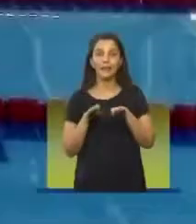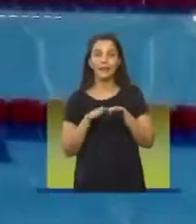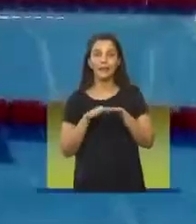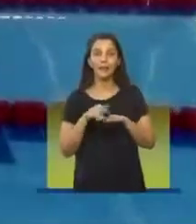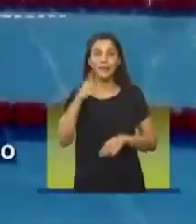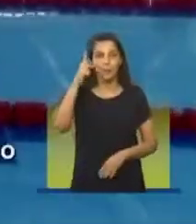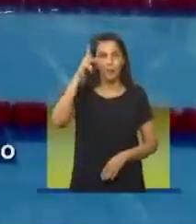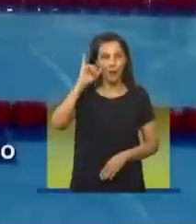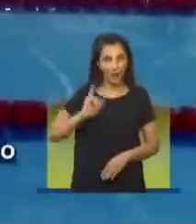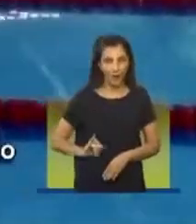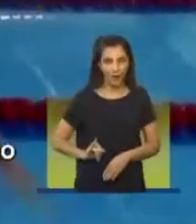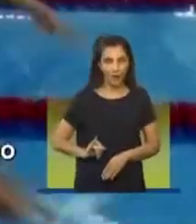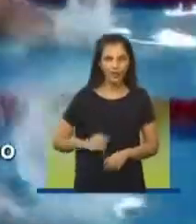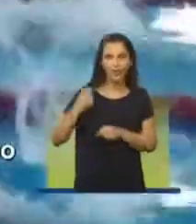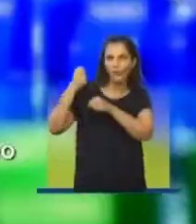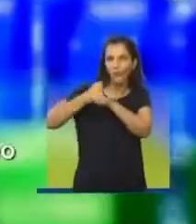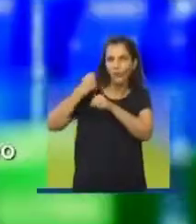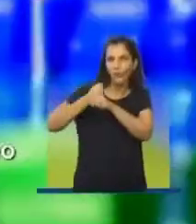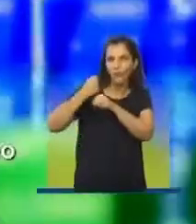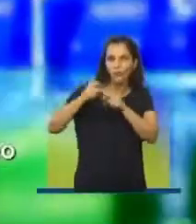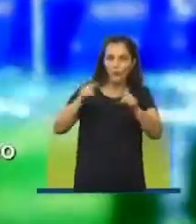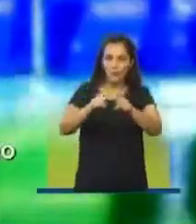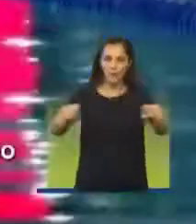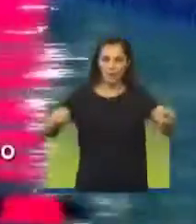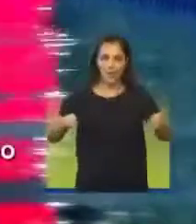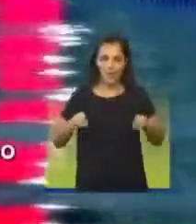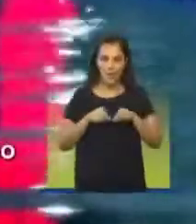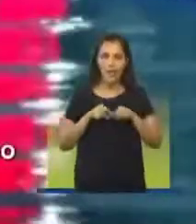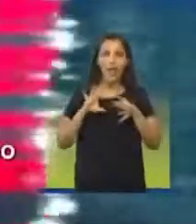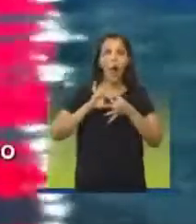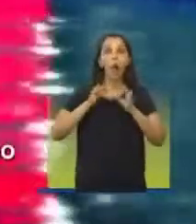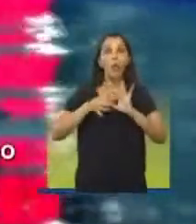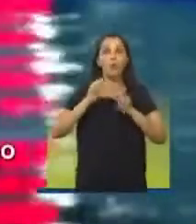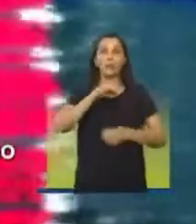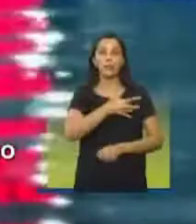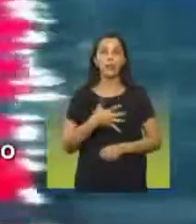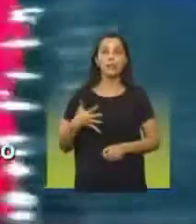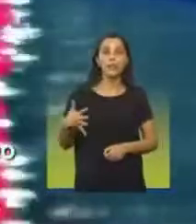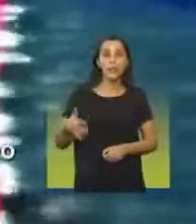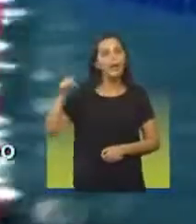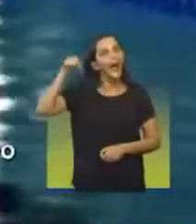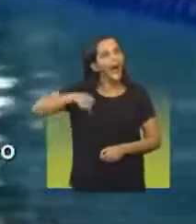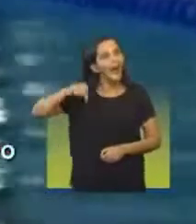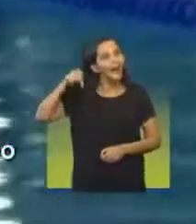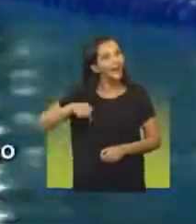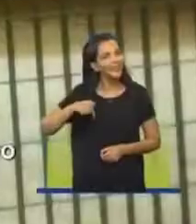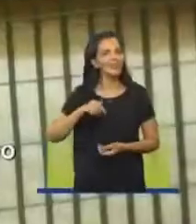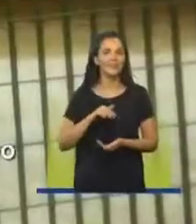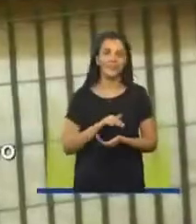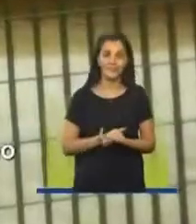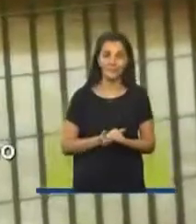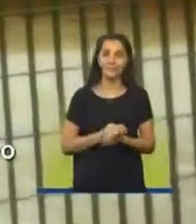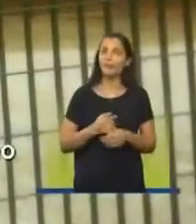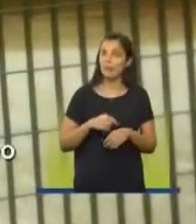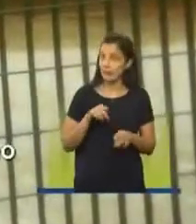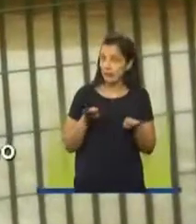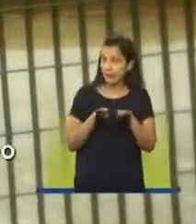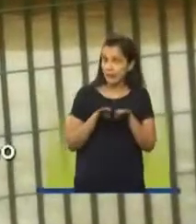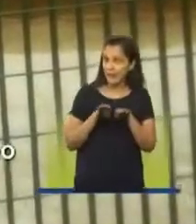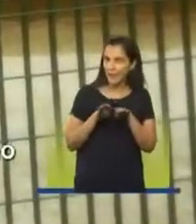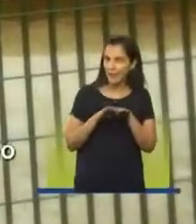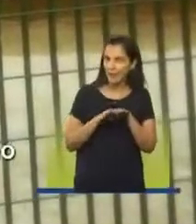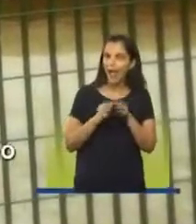Alexandre, foi construída a primeira piscina olímpica da Baixada Santista, aqui no Rebouças. E detalhe, ela é